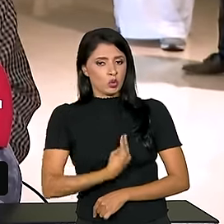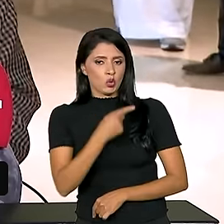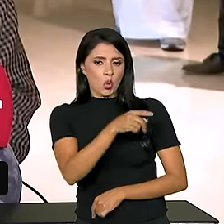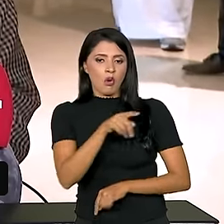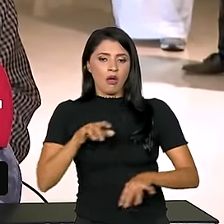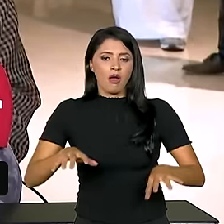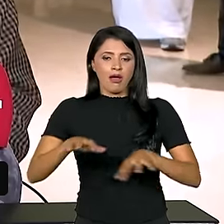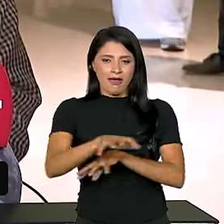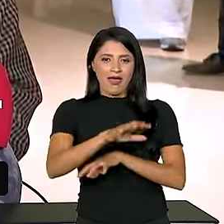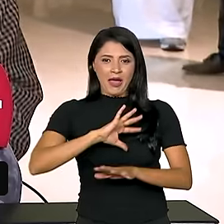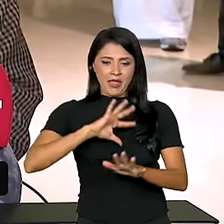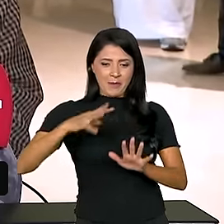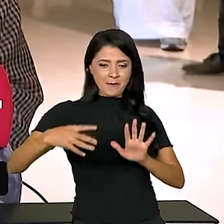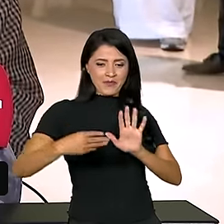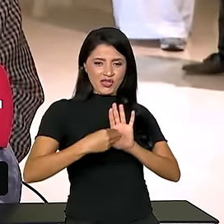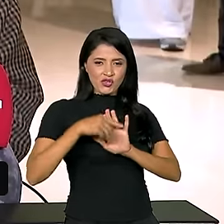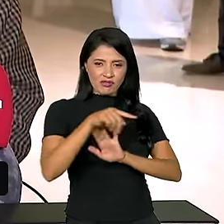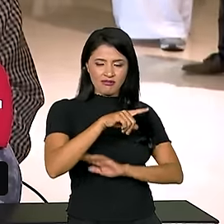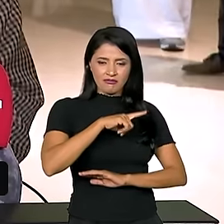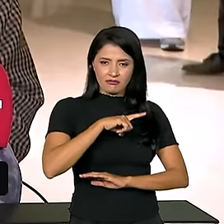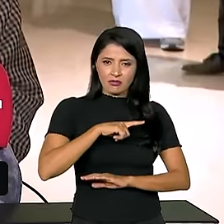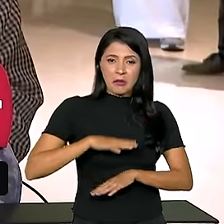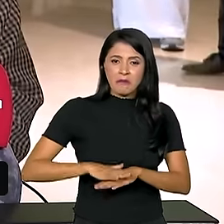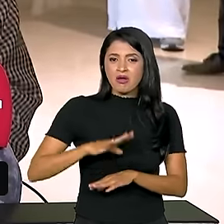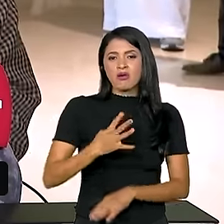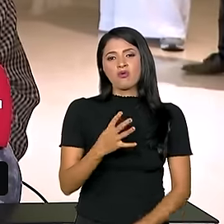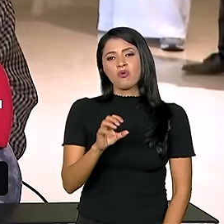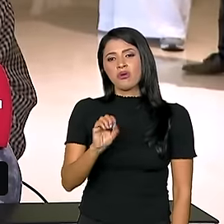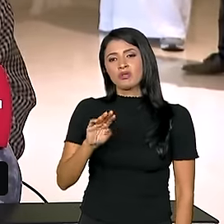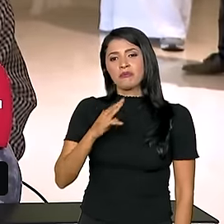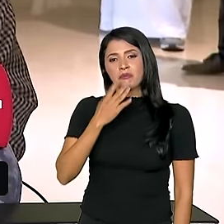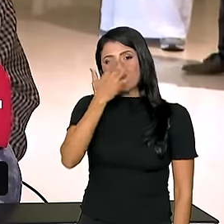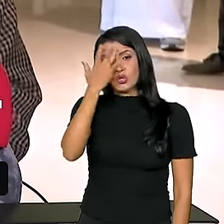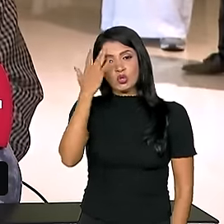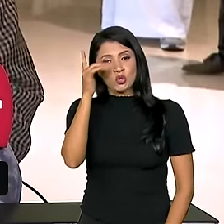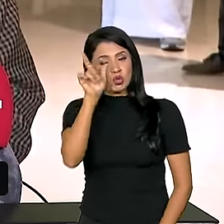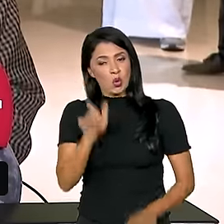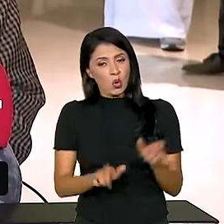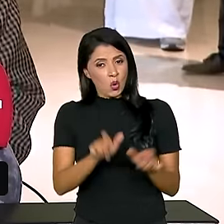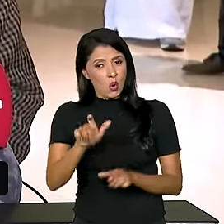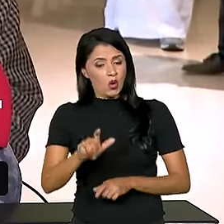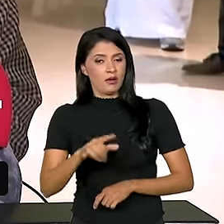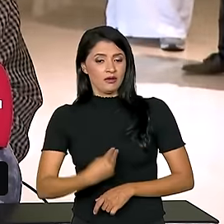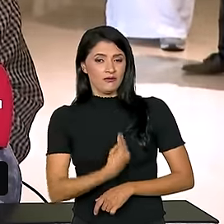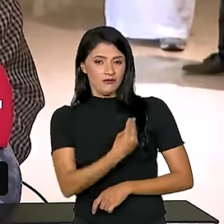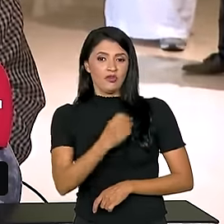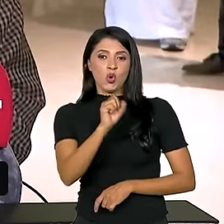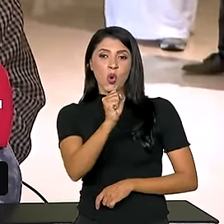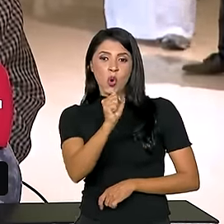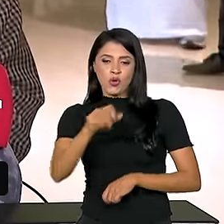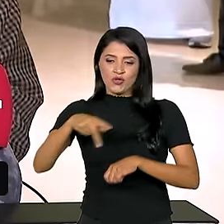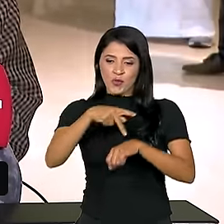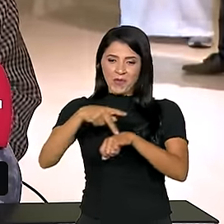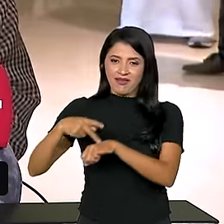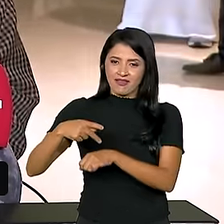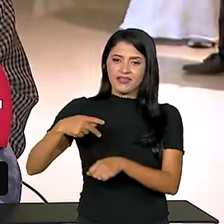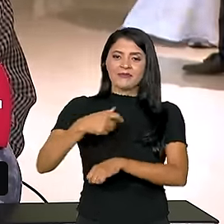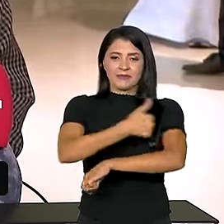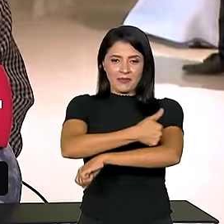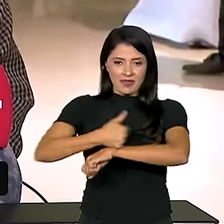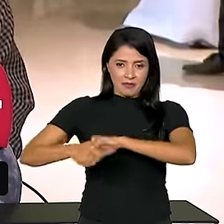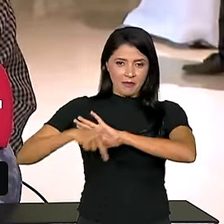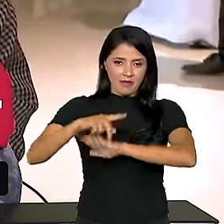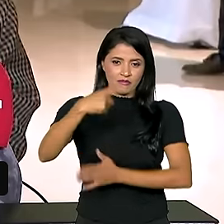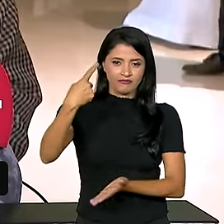bioma amazônico em que mais de 40 milhões de pessoas vivem nos oito países, membros do Tratado de